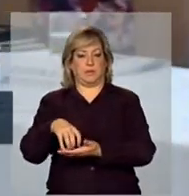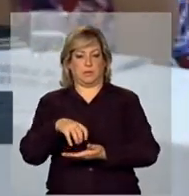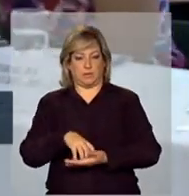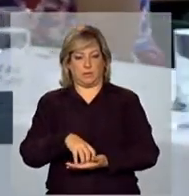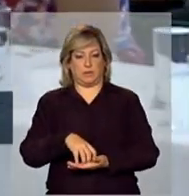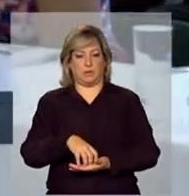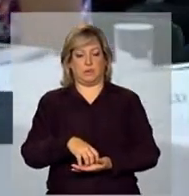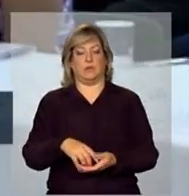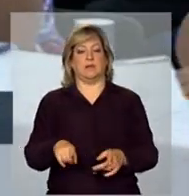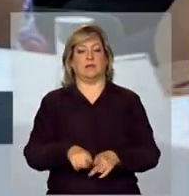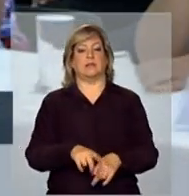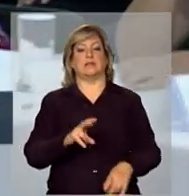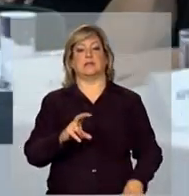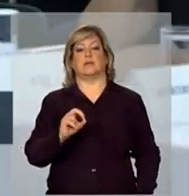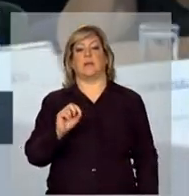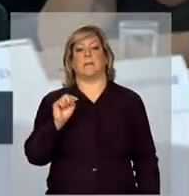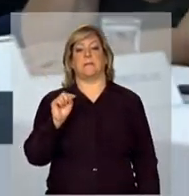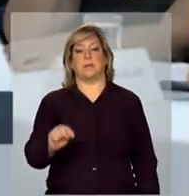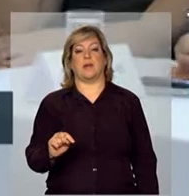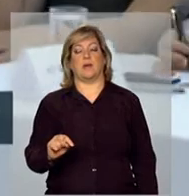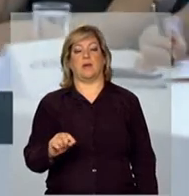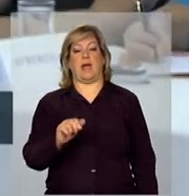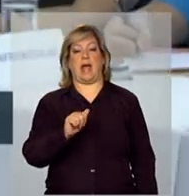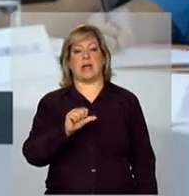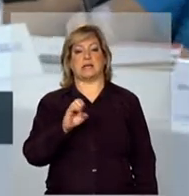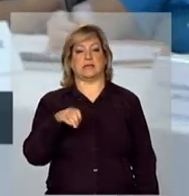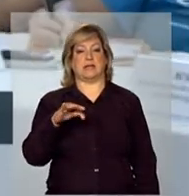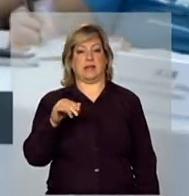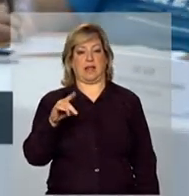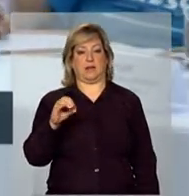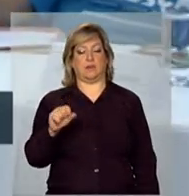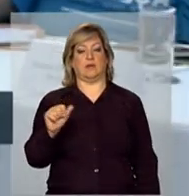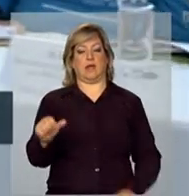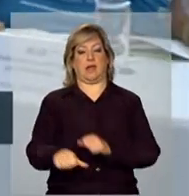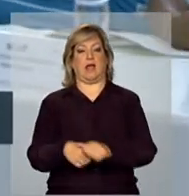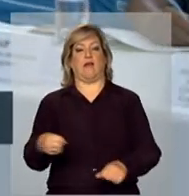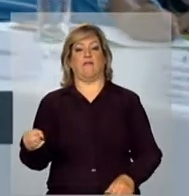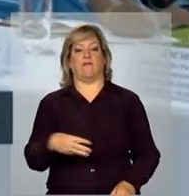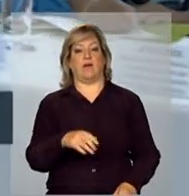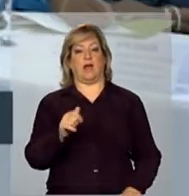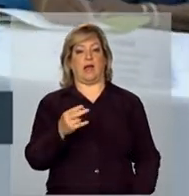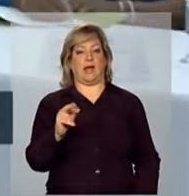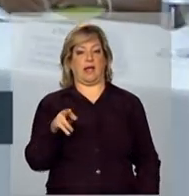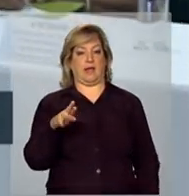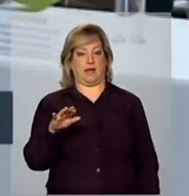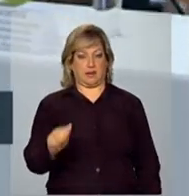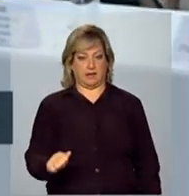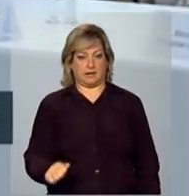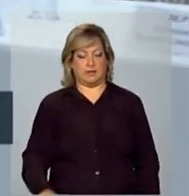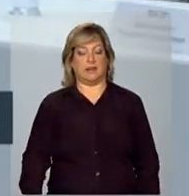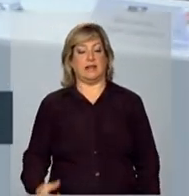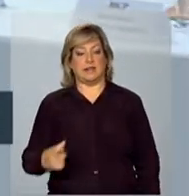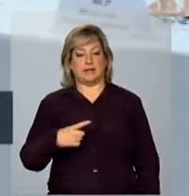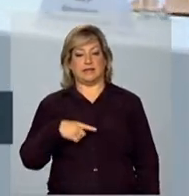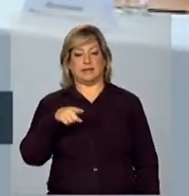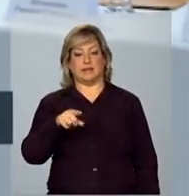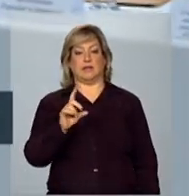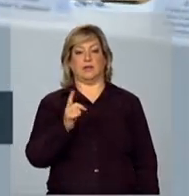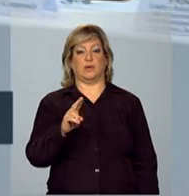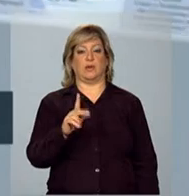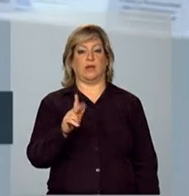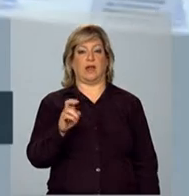50 mil assentados da reforma agrária, está aqui também nosso presidente do INCRE, o doutor Guedes, escondidinho ali atrás,